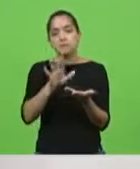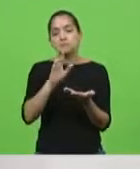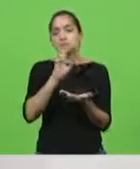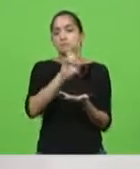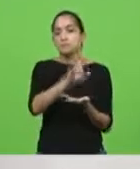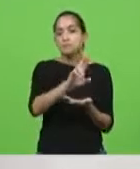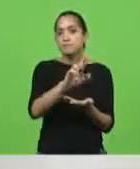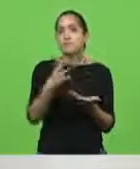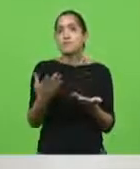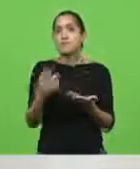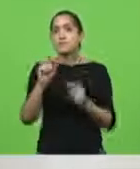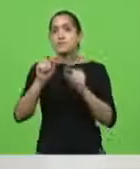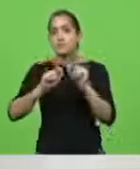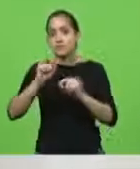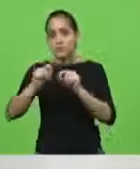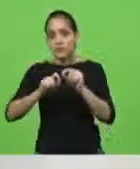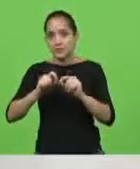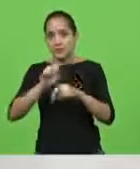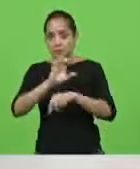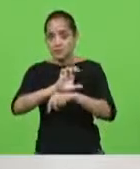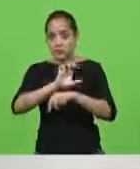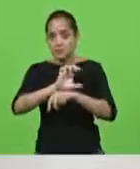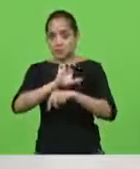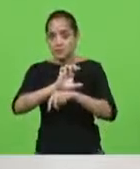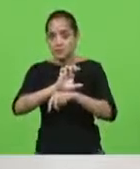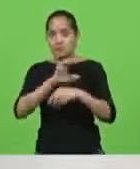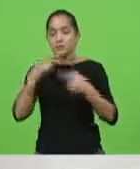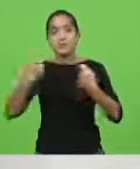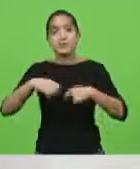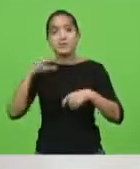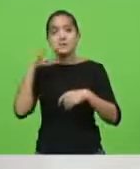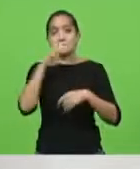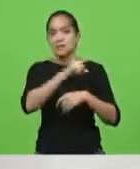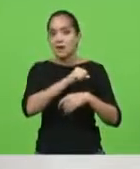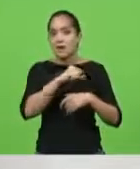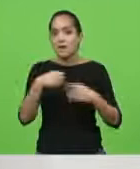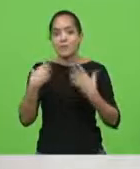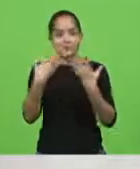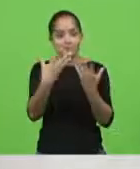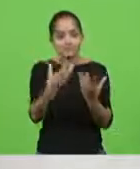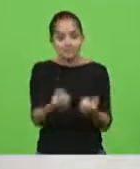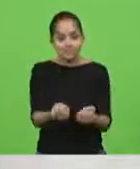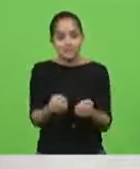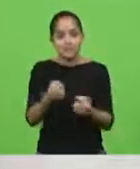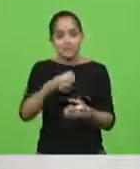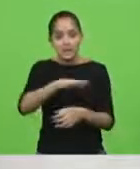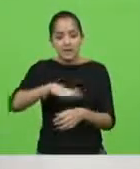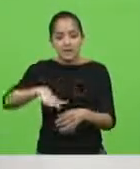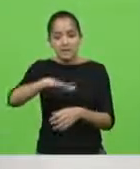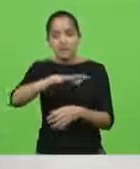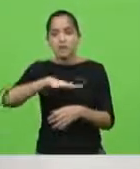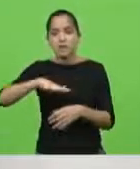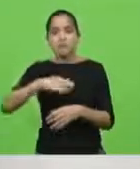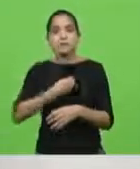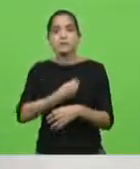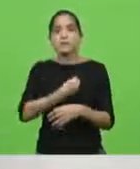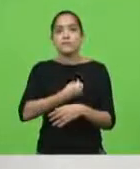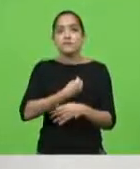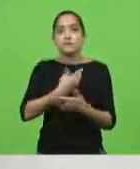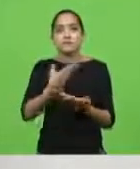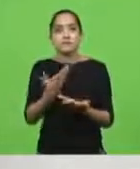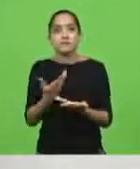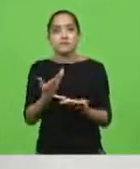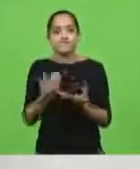do Estado tem que ser rápida para o acolhimento desses setores que não têm mais vida útil, produtiva,